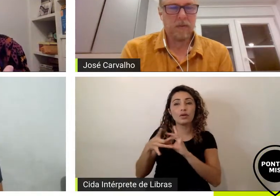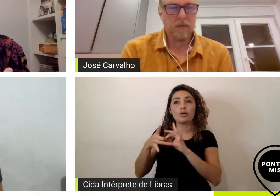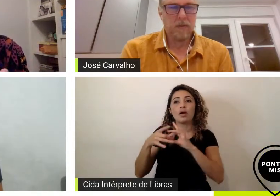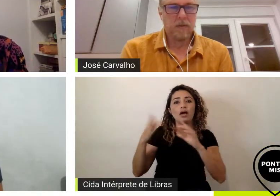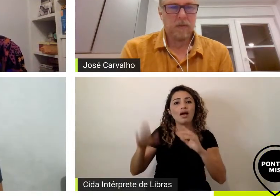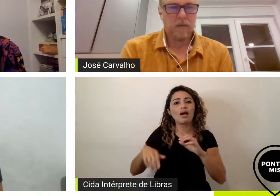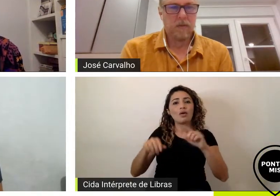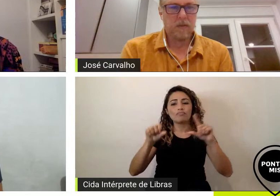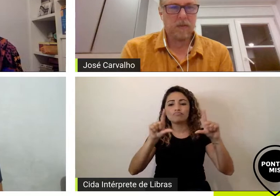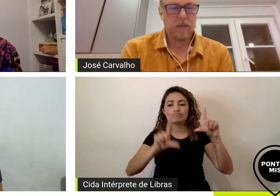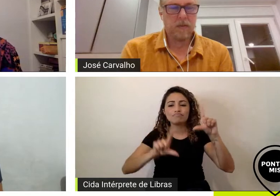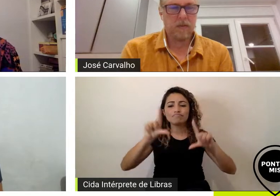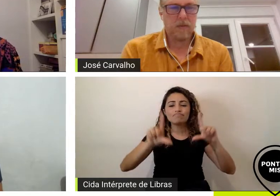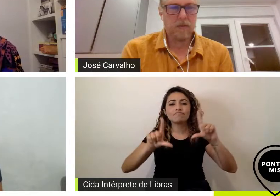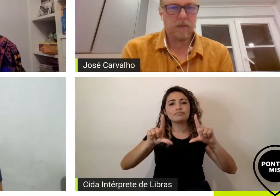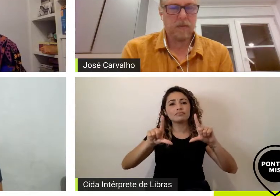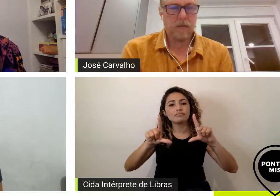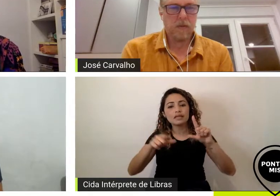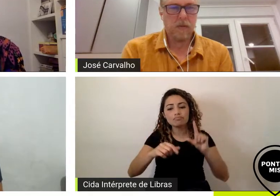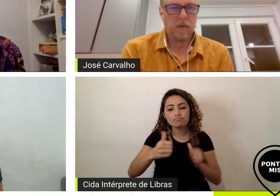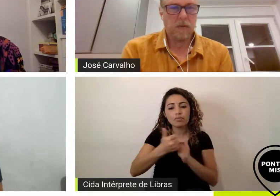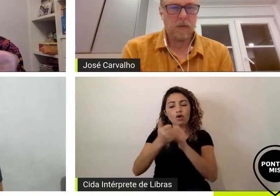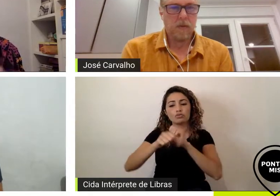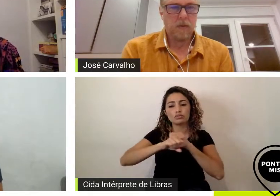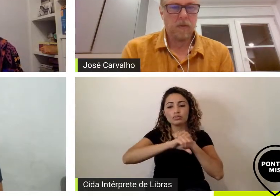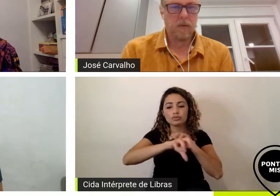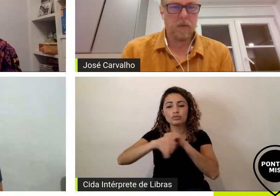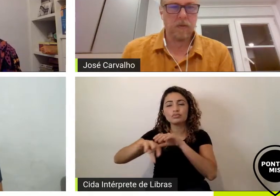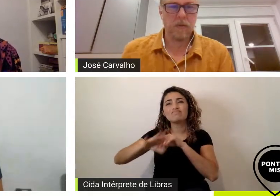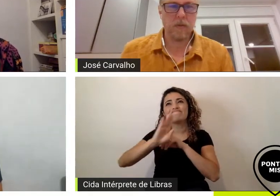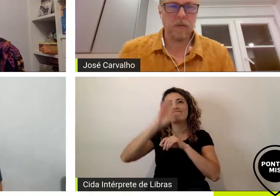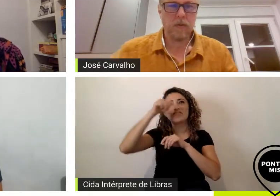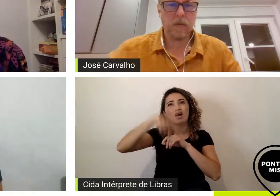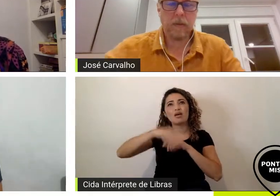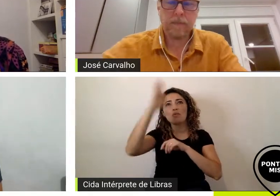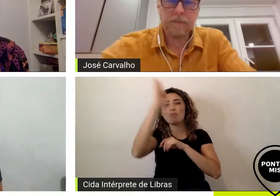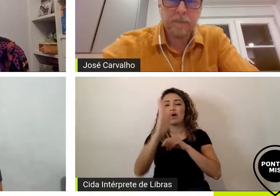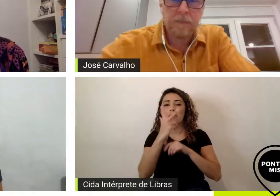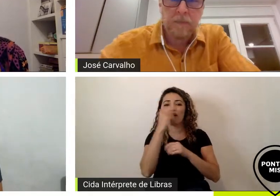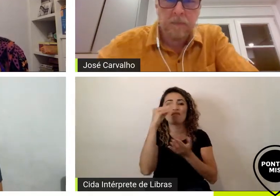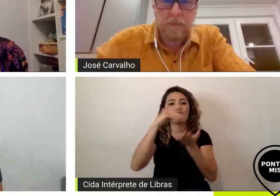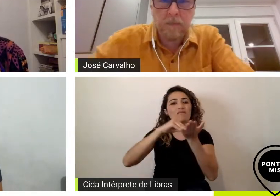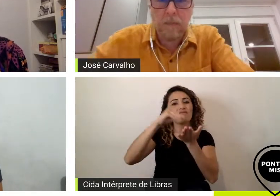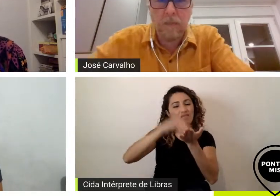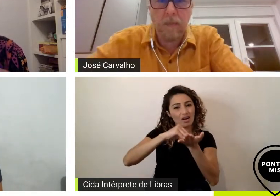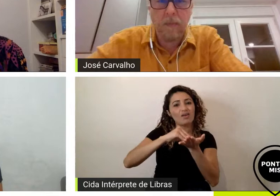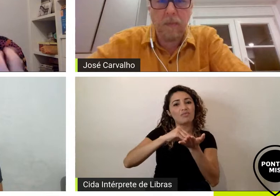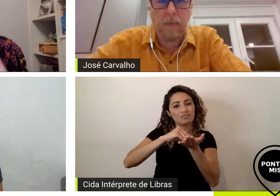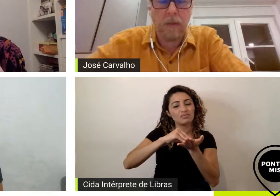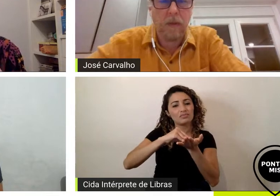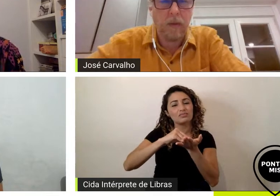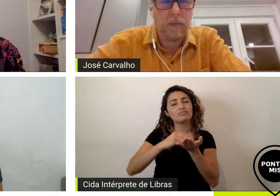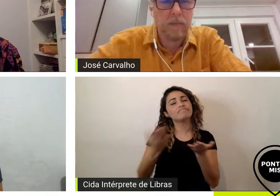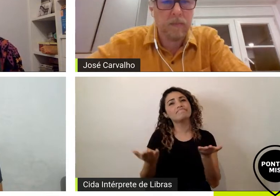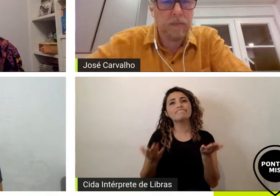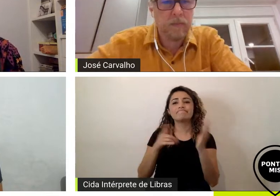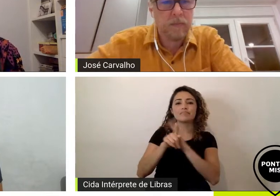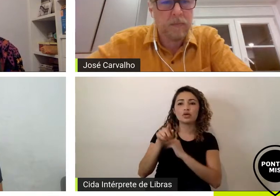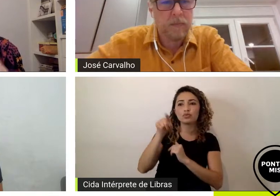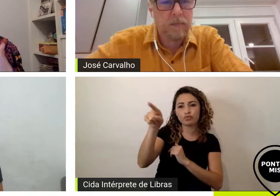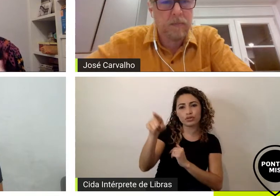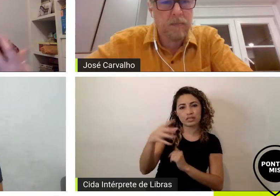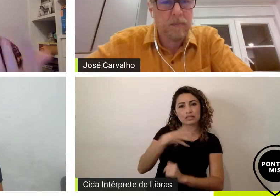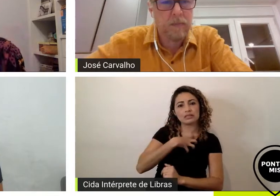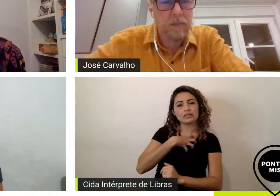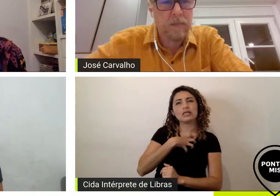falte principalmente aqui no Brasil eu sinto essa falta você sente falta de trabalhar com